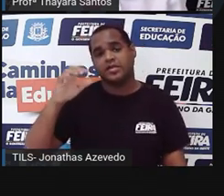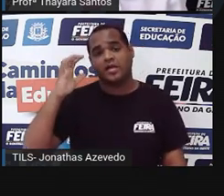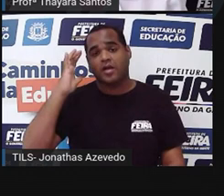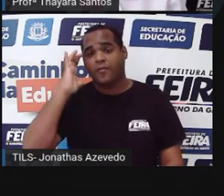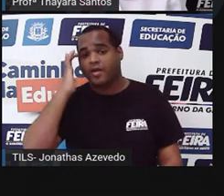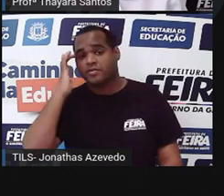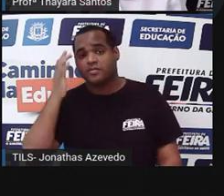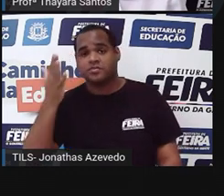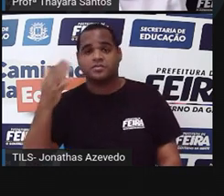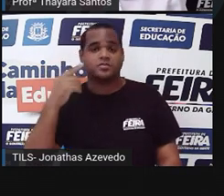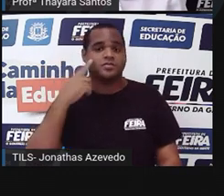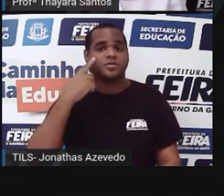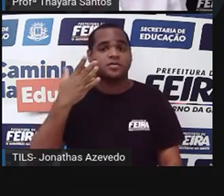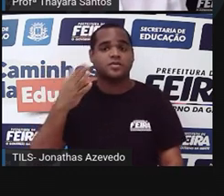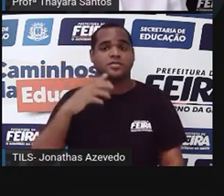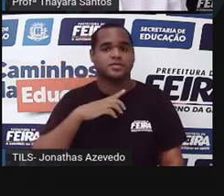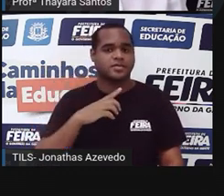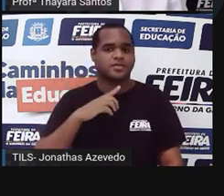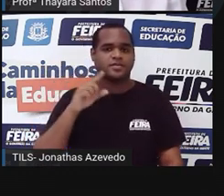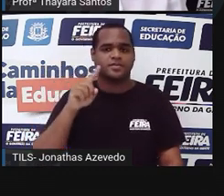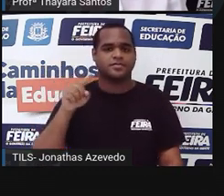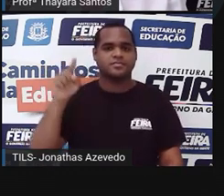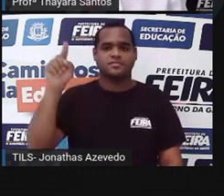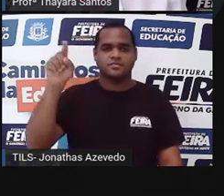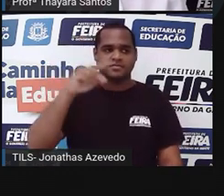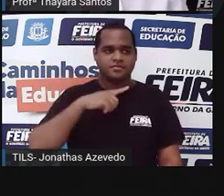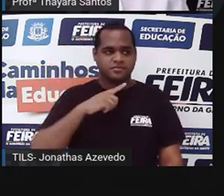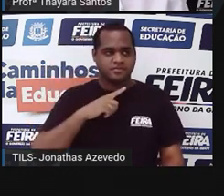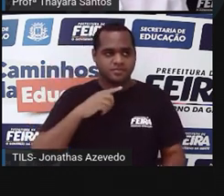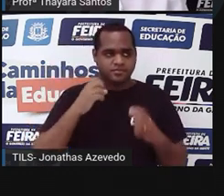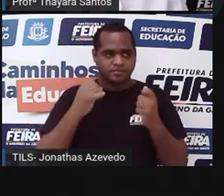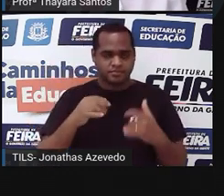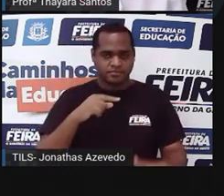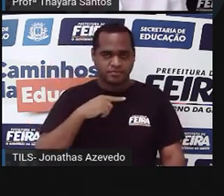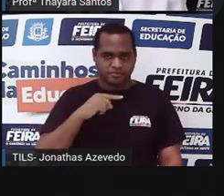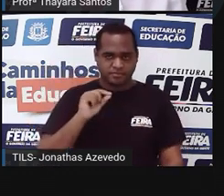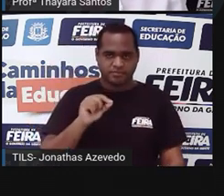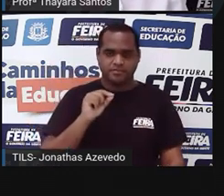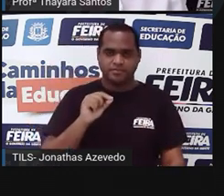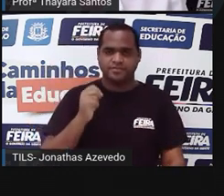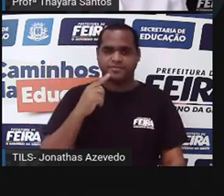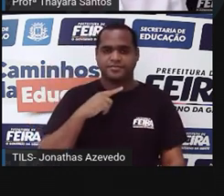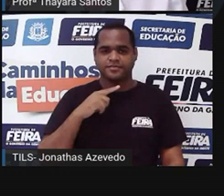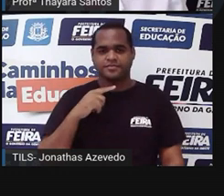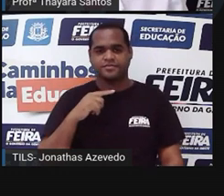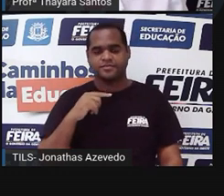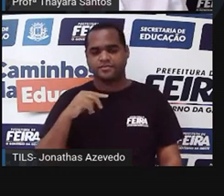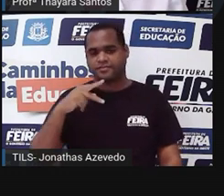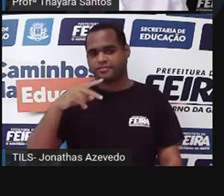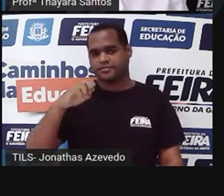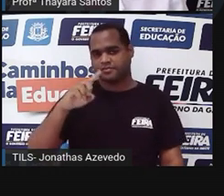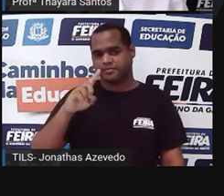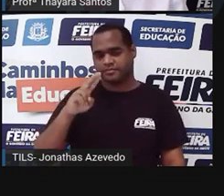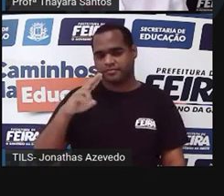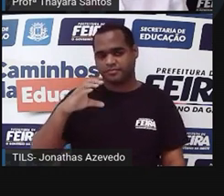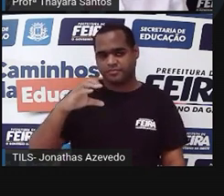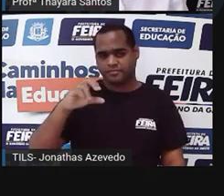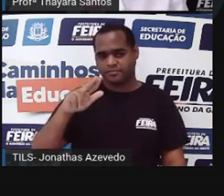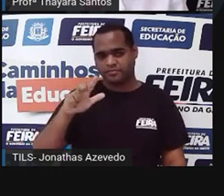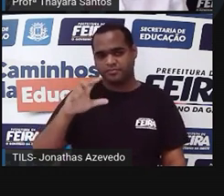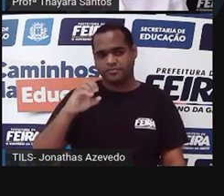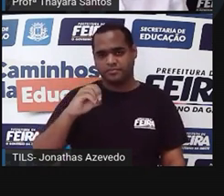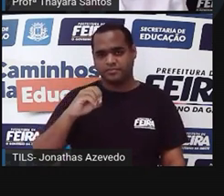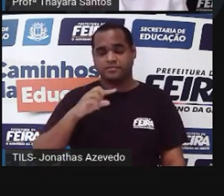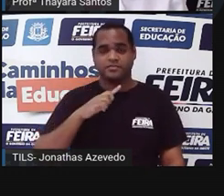estilete é essa partezinha aqui de cima. O pedúnculo da flor. Eu acho que o pedúnculo é essa partezinha